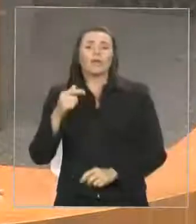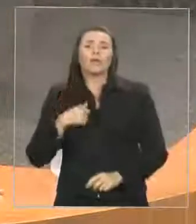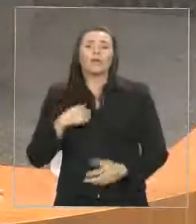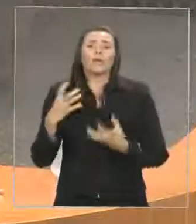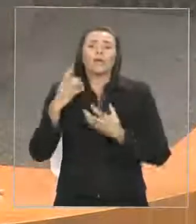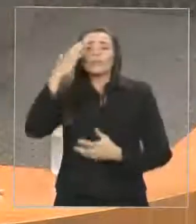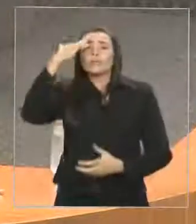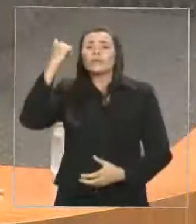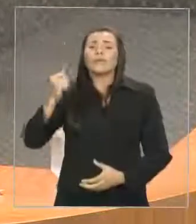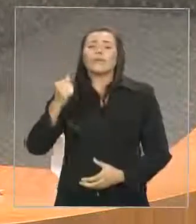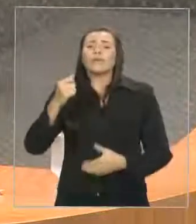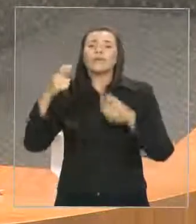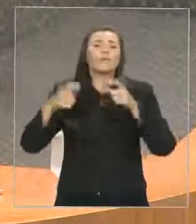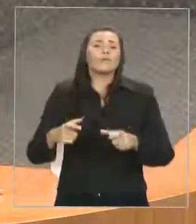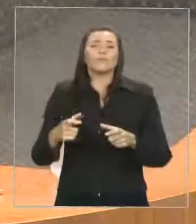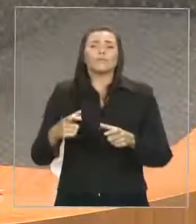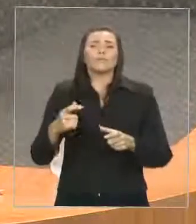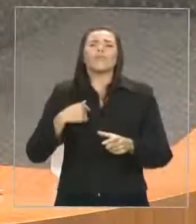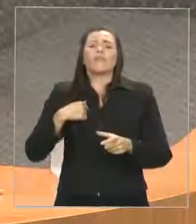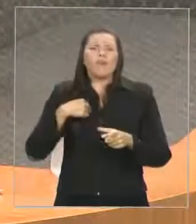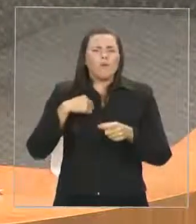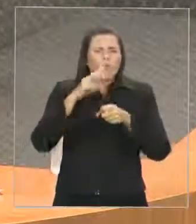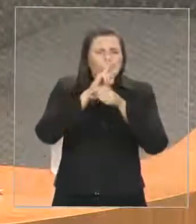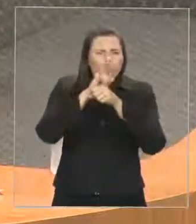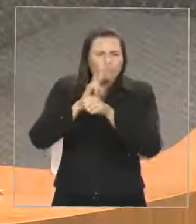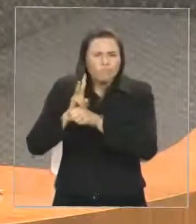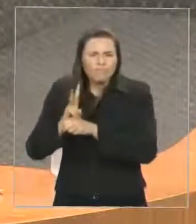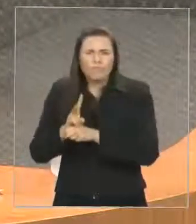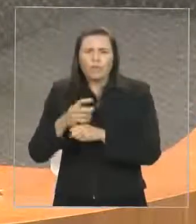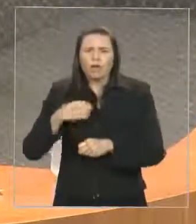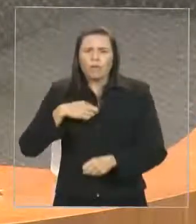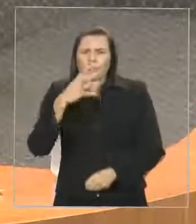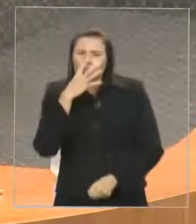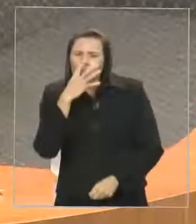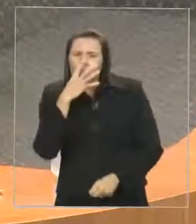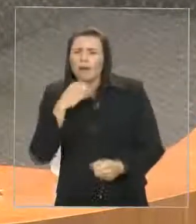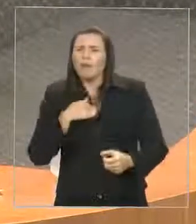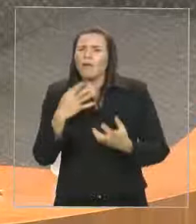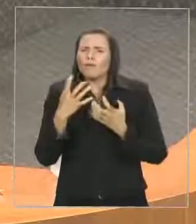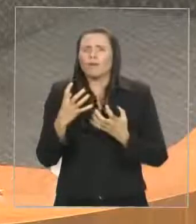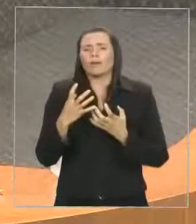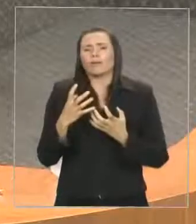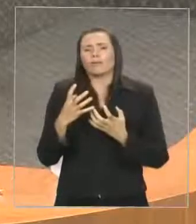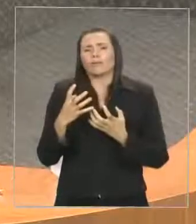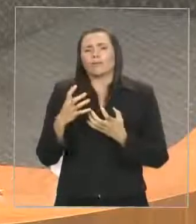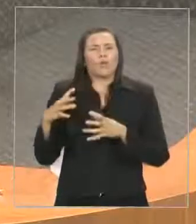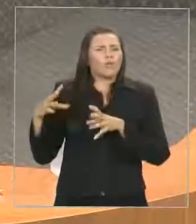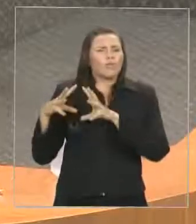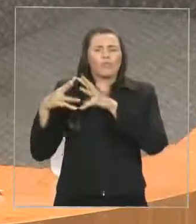fiscalizar todas as 574 escolas que estão sendo reformadas, verificar o tipo de reforma,